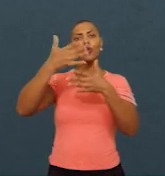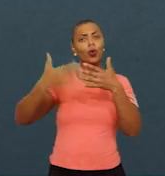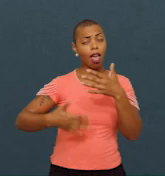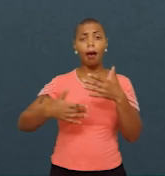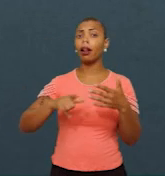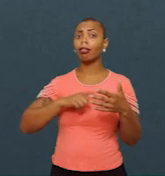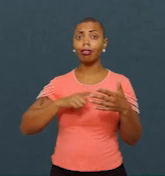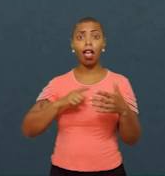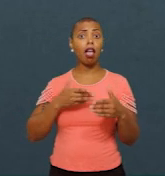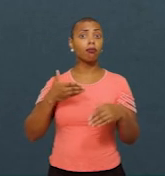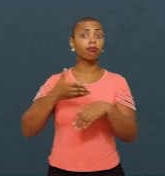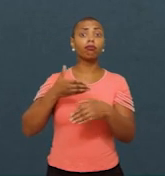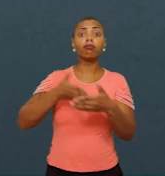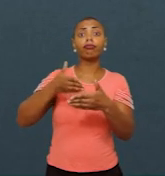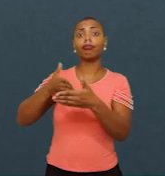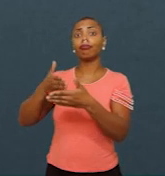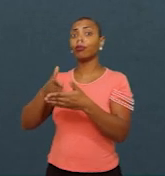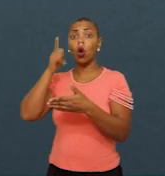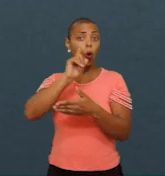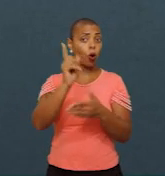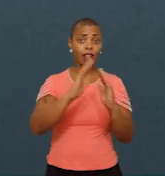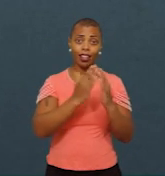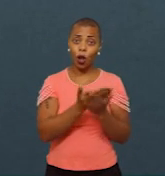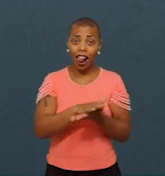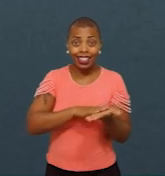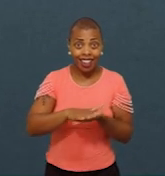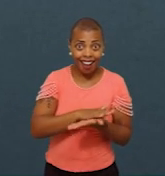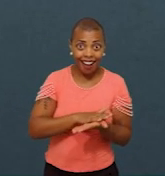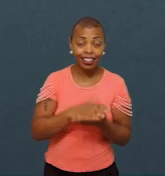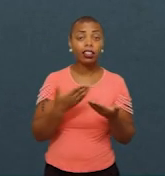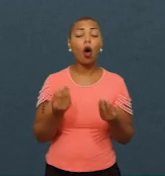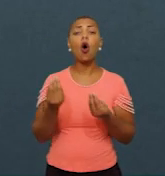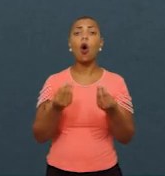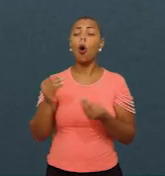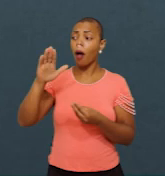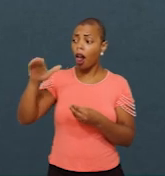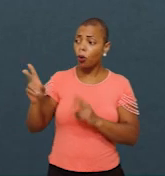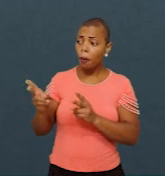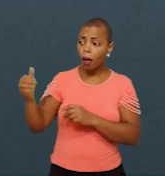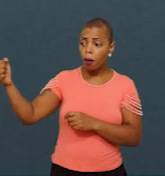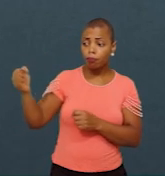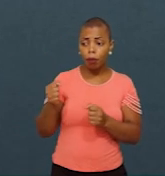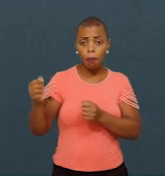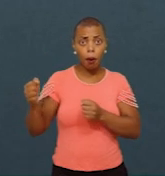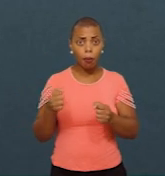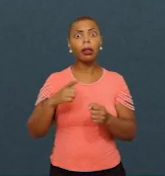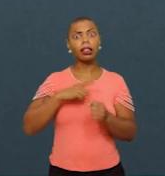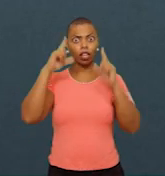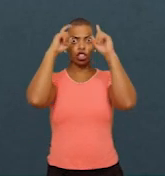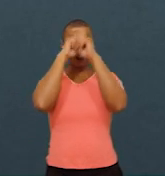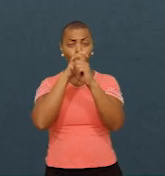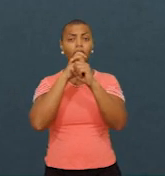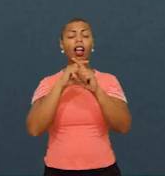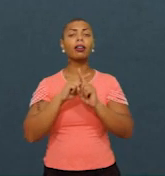sem nenhum acesso à escola. Então, como é que eu trago esses estudantes com todas as dificuldades